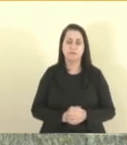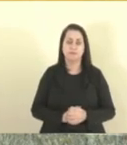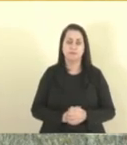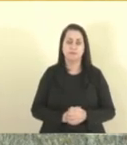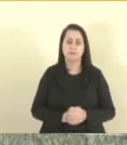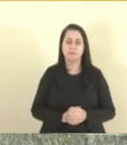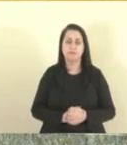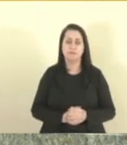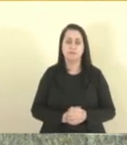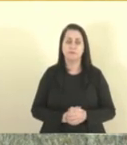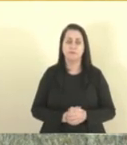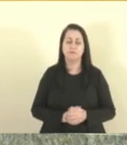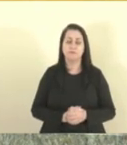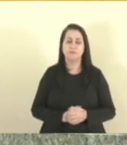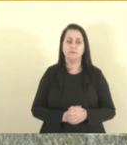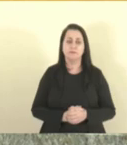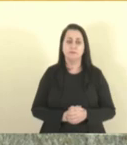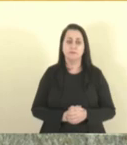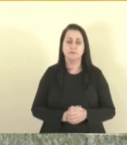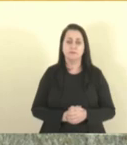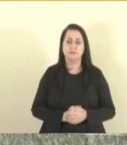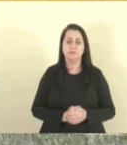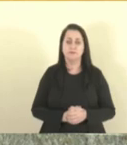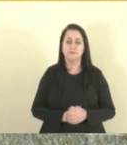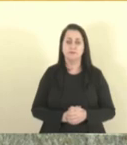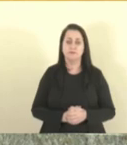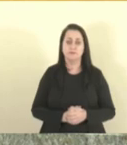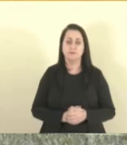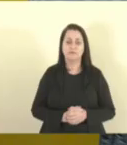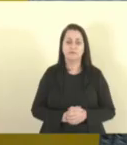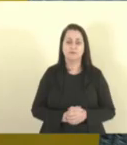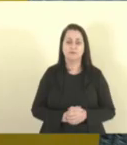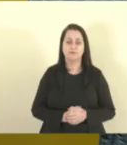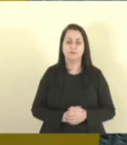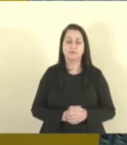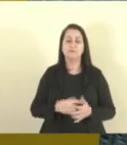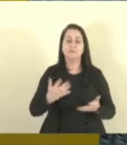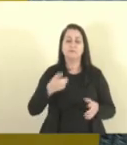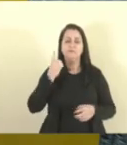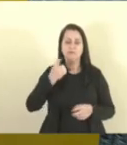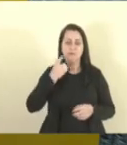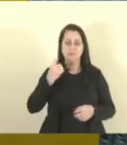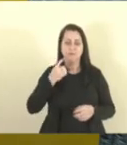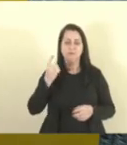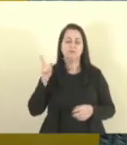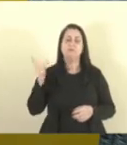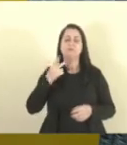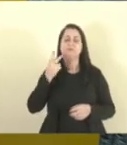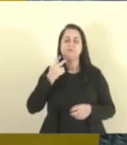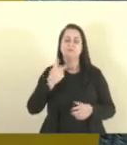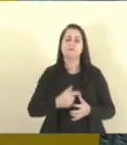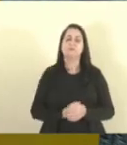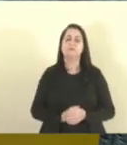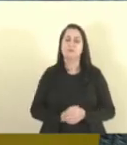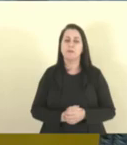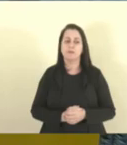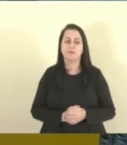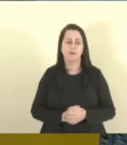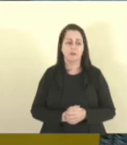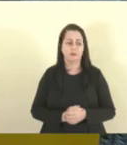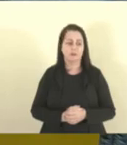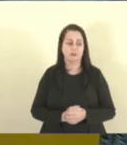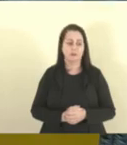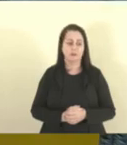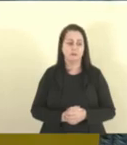Vai o senhor Alcântara, o negócio que está... Pois não, deputado Dari. O Alcântara vai usar a fase das